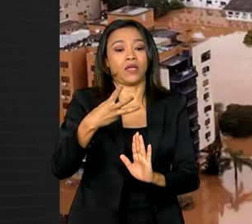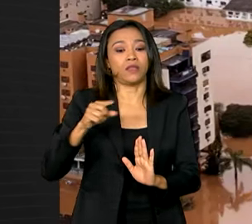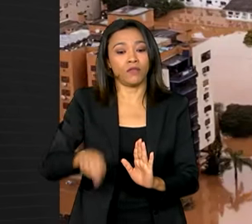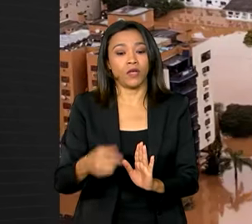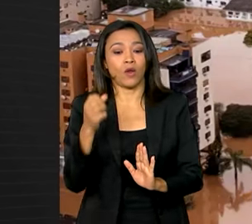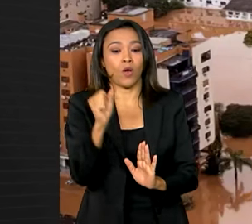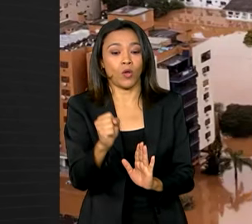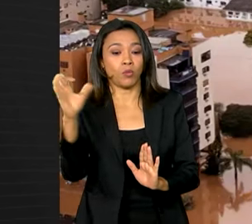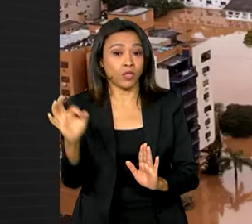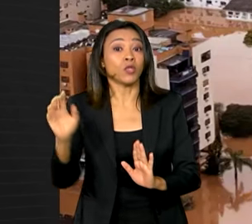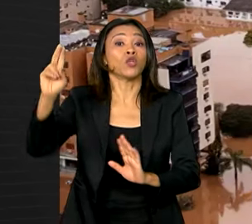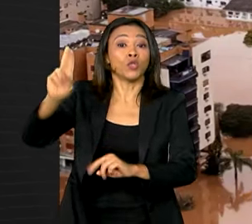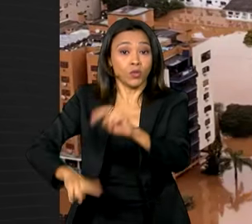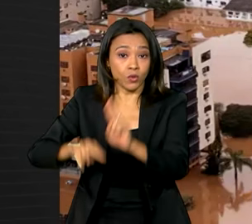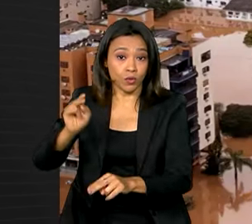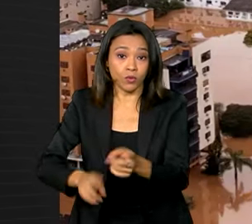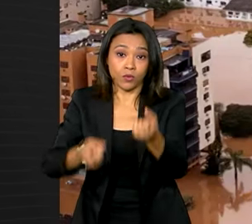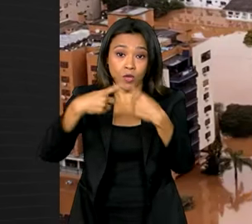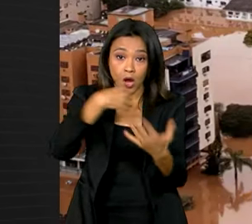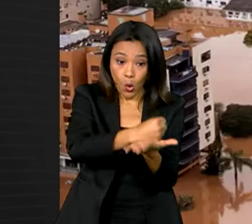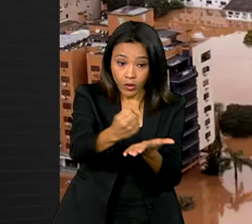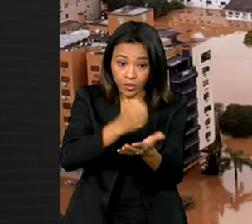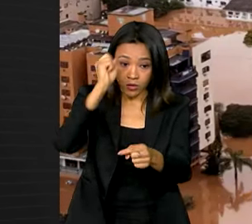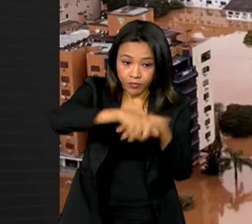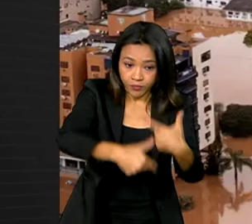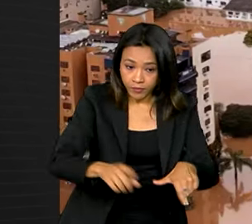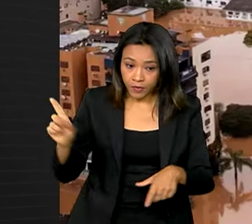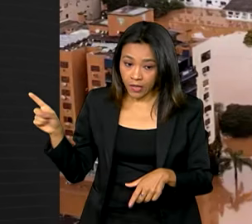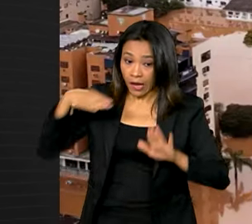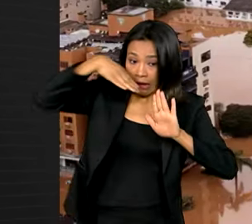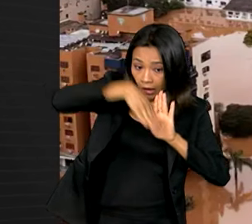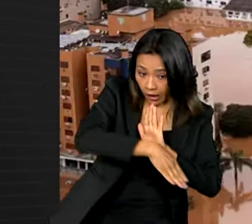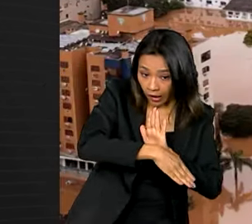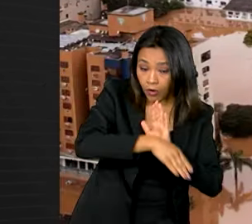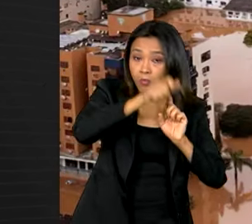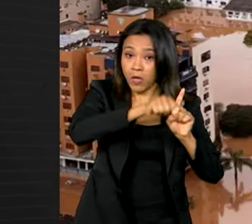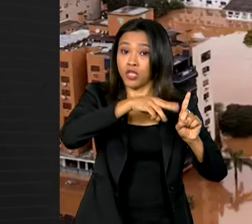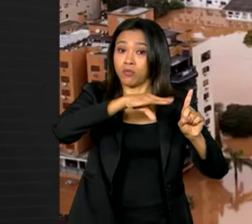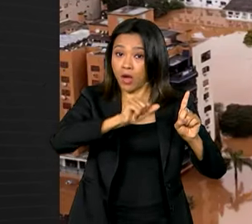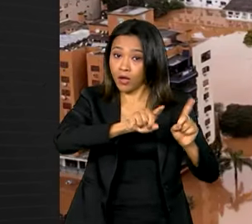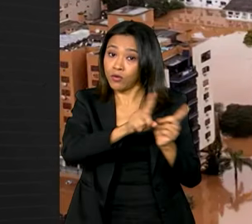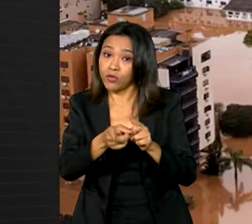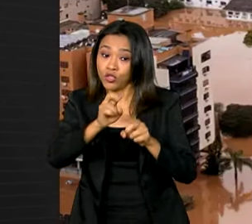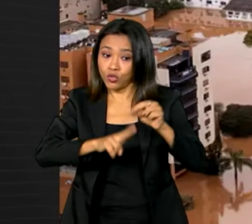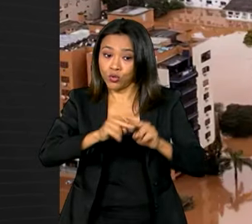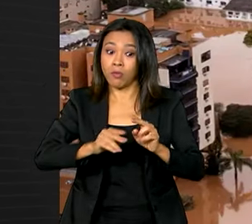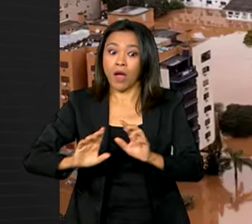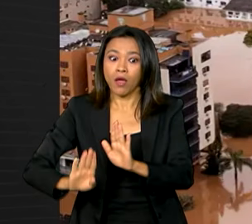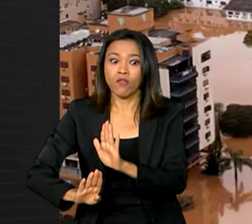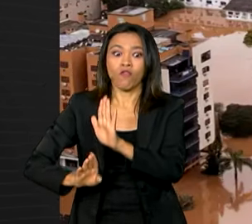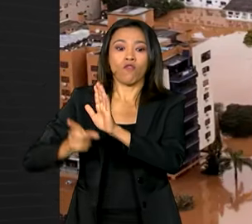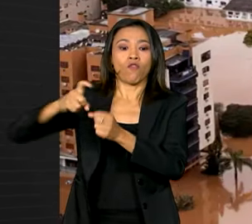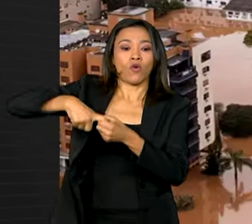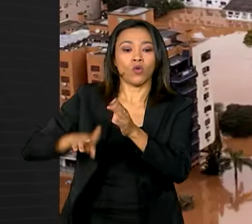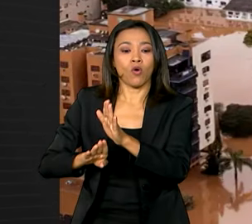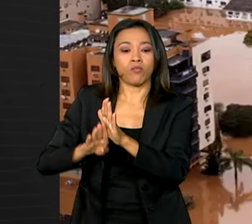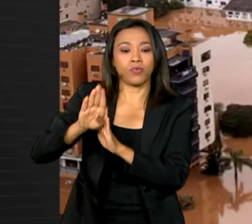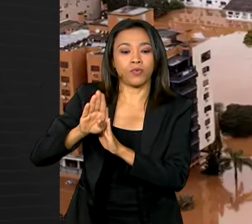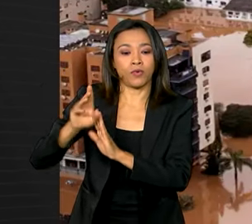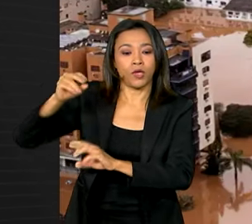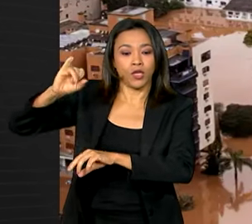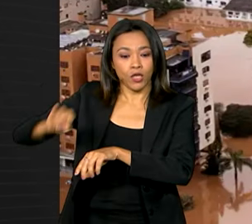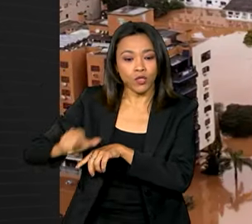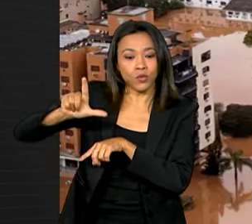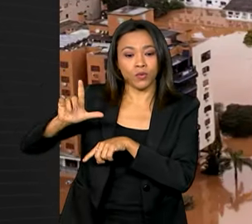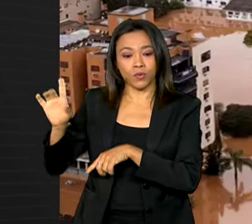em junho. O emprego apresentou queda em maio e junho, mas já mostrou recuperação em julho, com a criação de 6